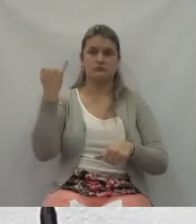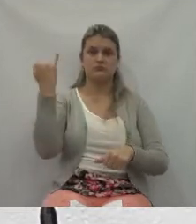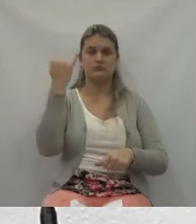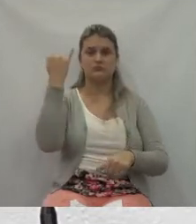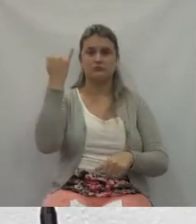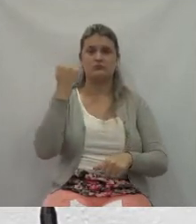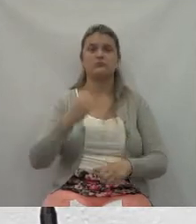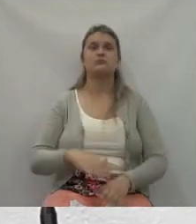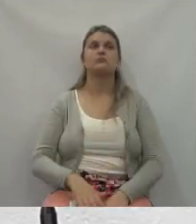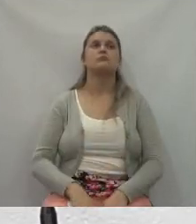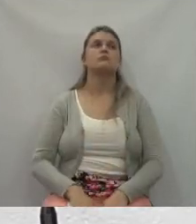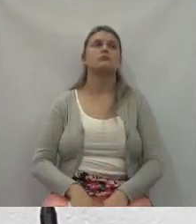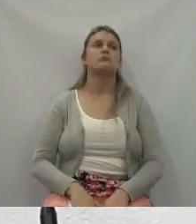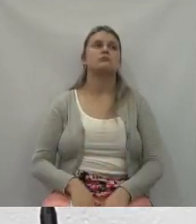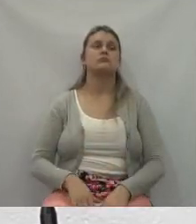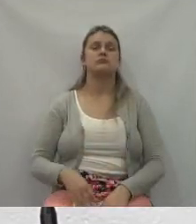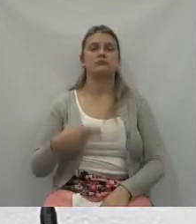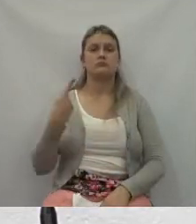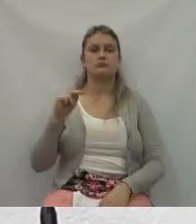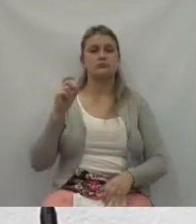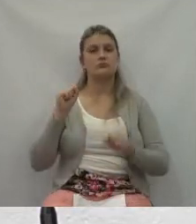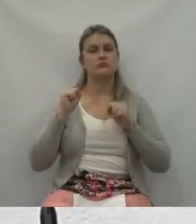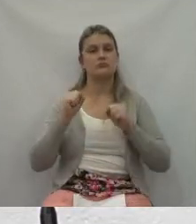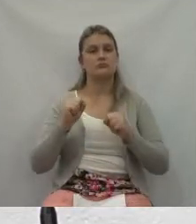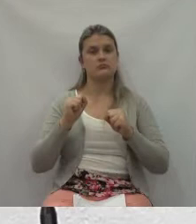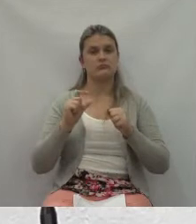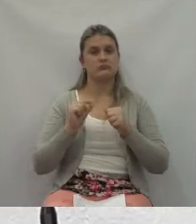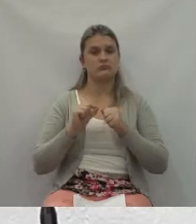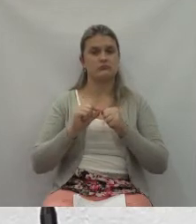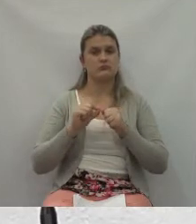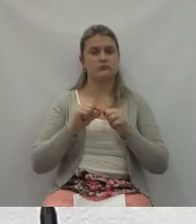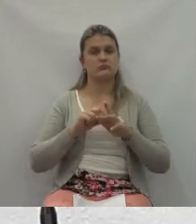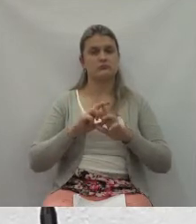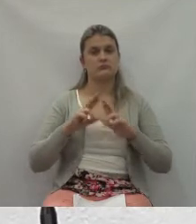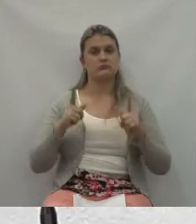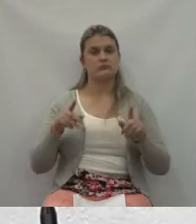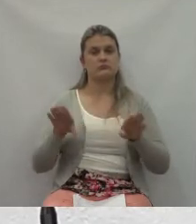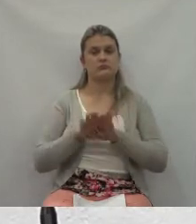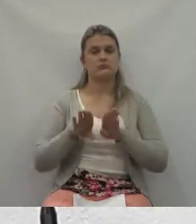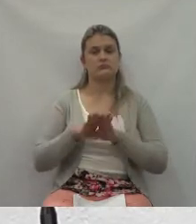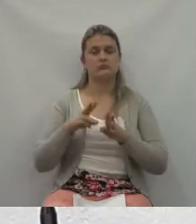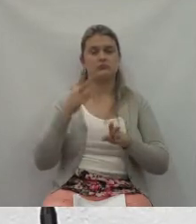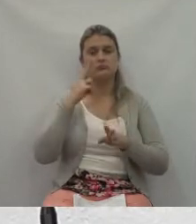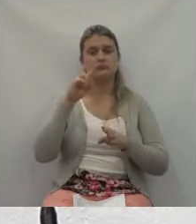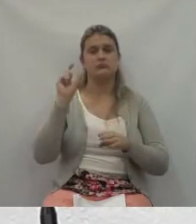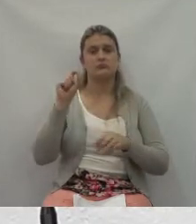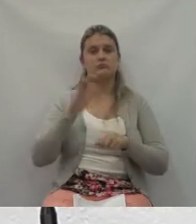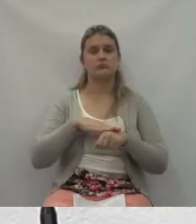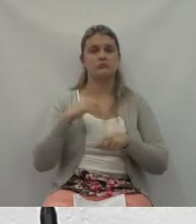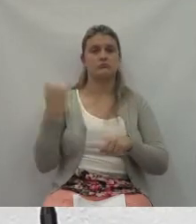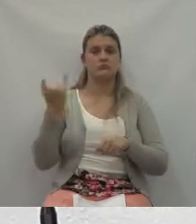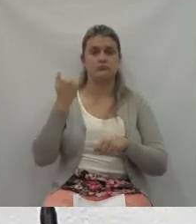para podermos atendermos os propósitos que a comunidade